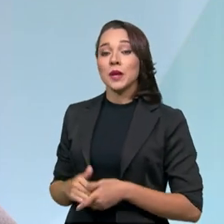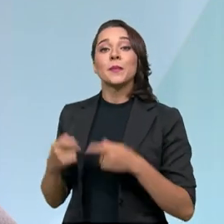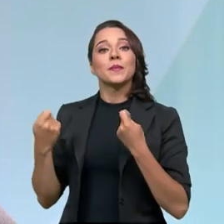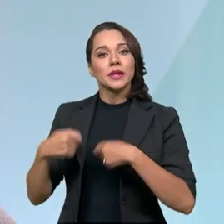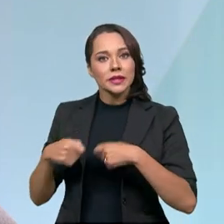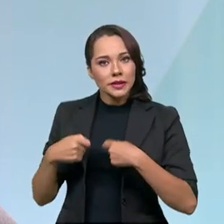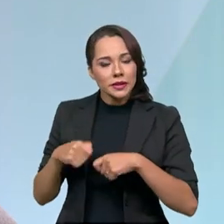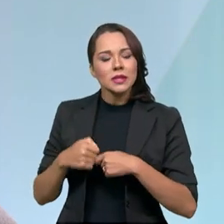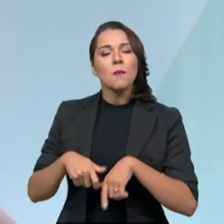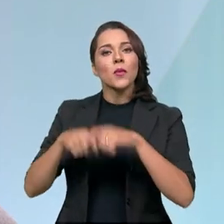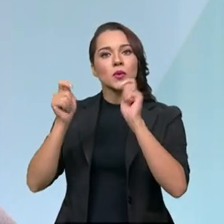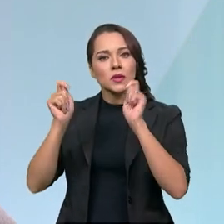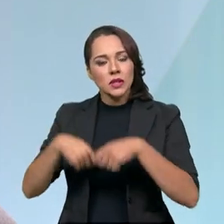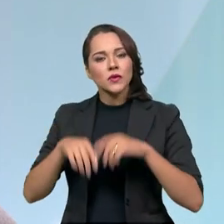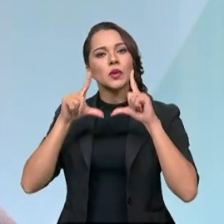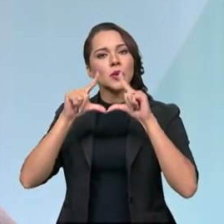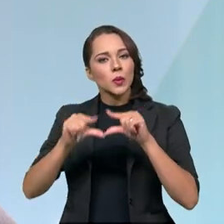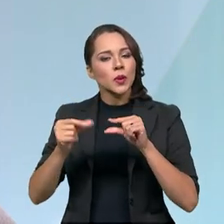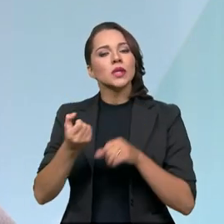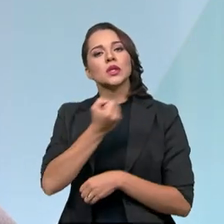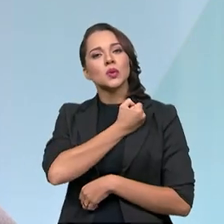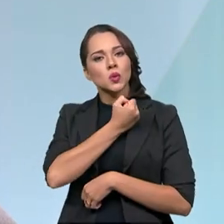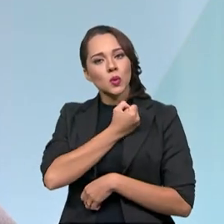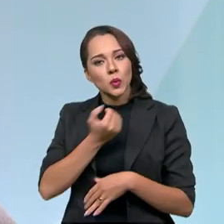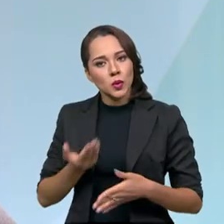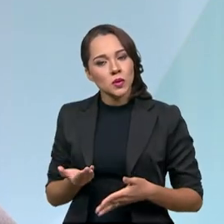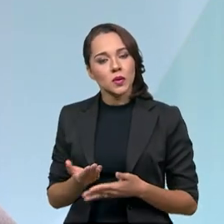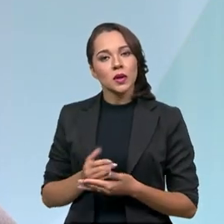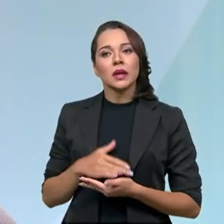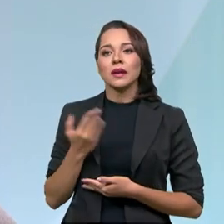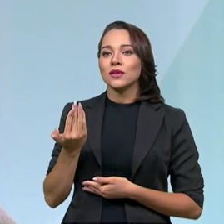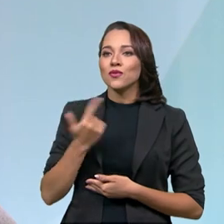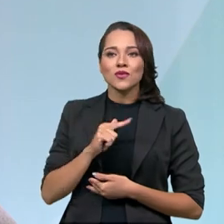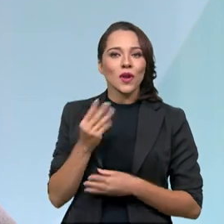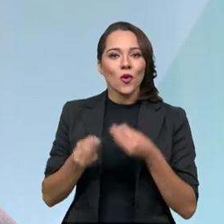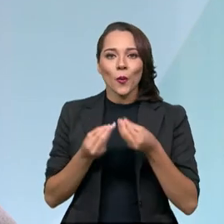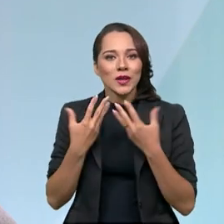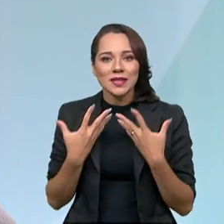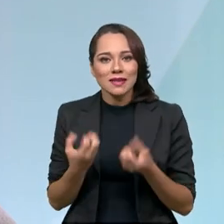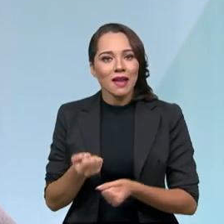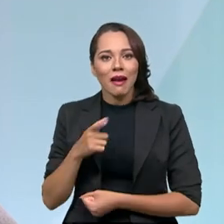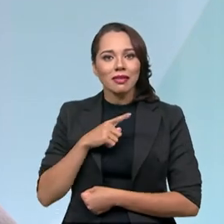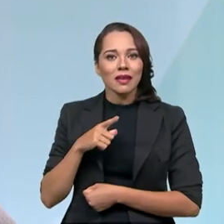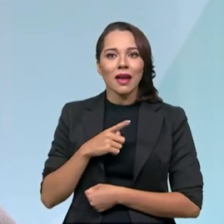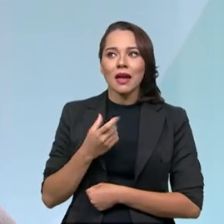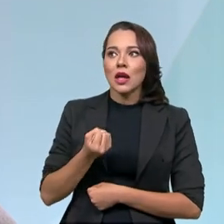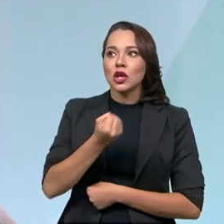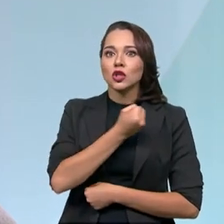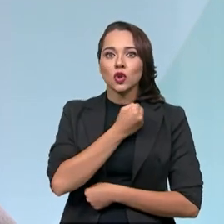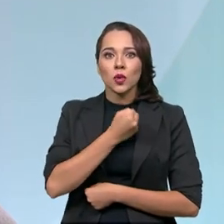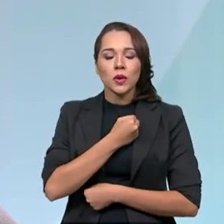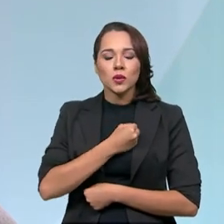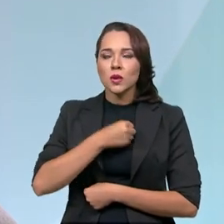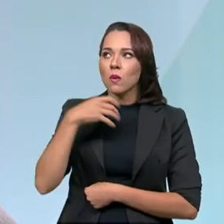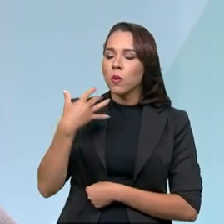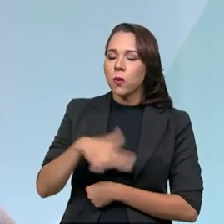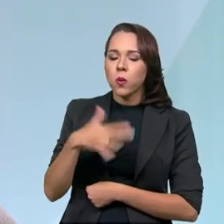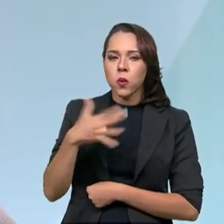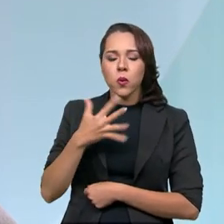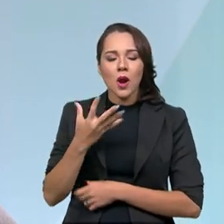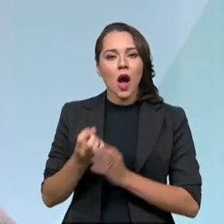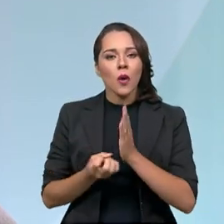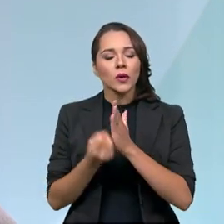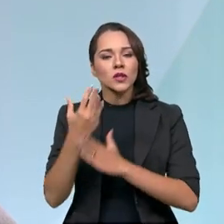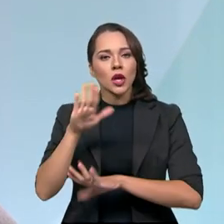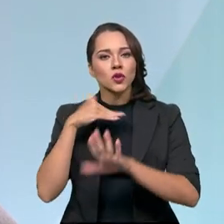possível reduzir esses números, né? De fato, é inadmissível a gente ter cifras tão vultosas assim em relação